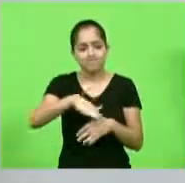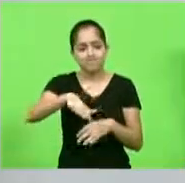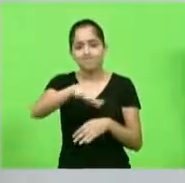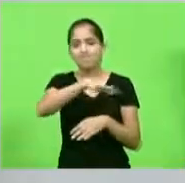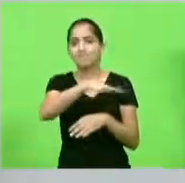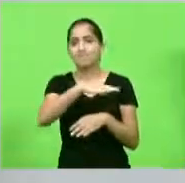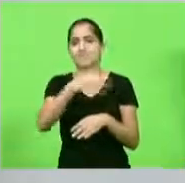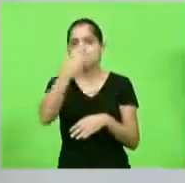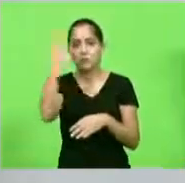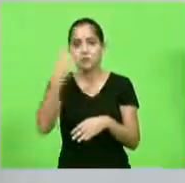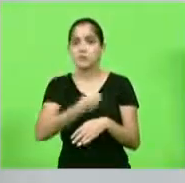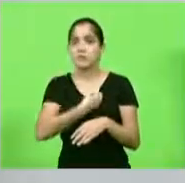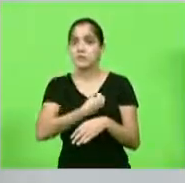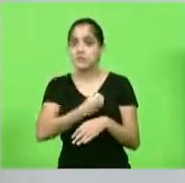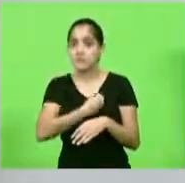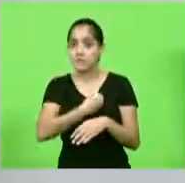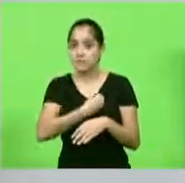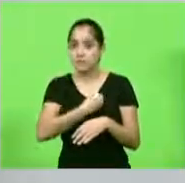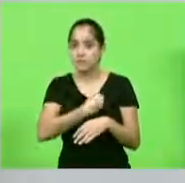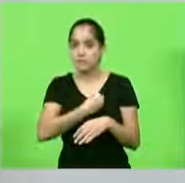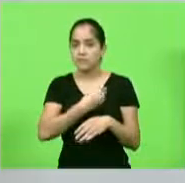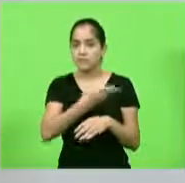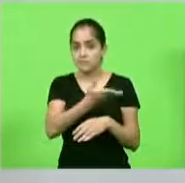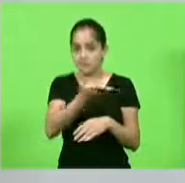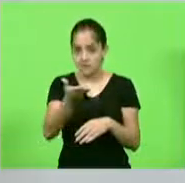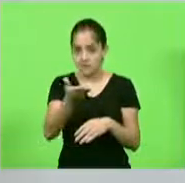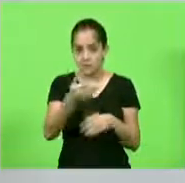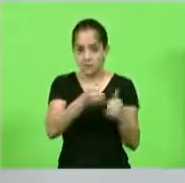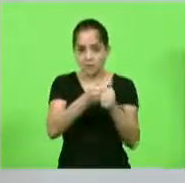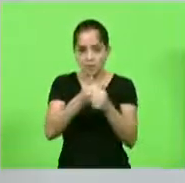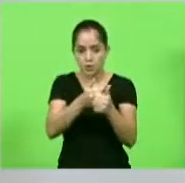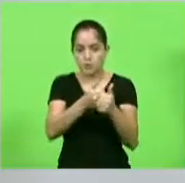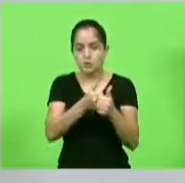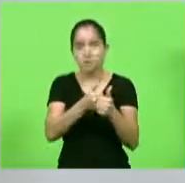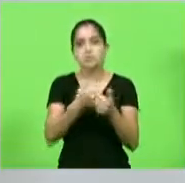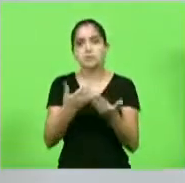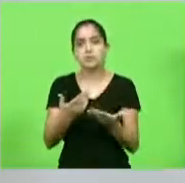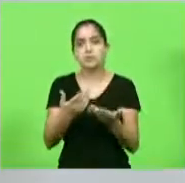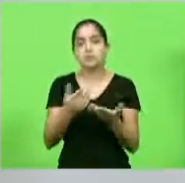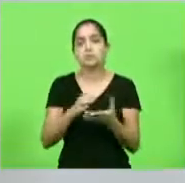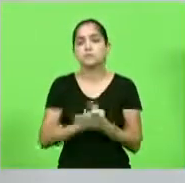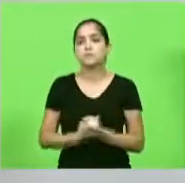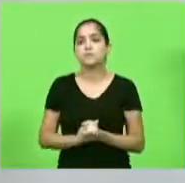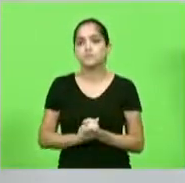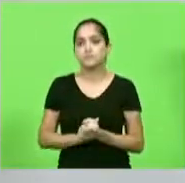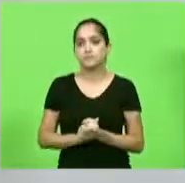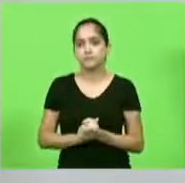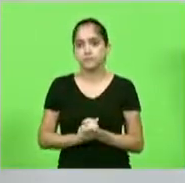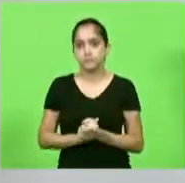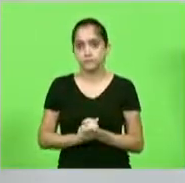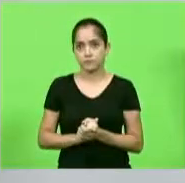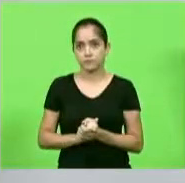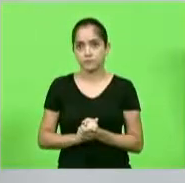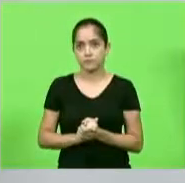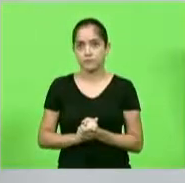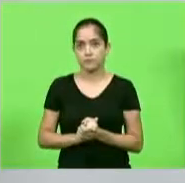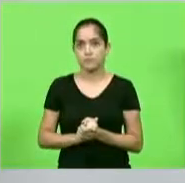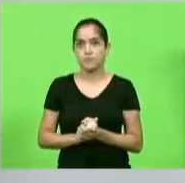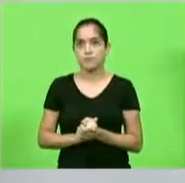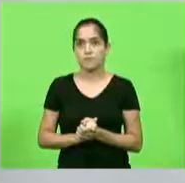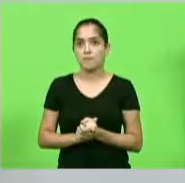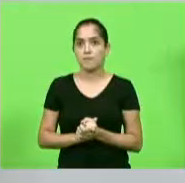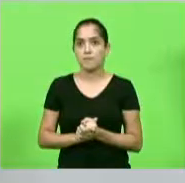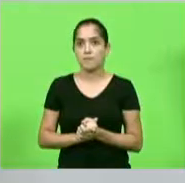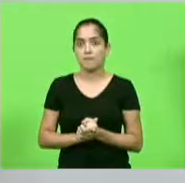os moradores de áreas consolidadas, proprietários de imóveis, no Parque Nacional